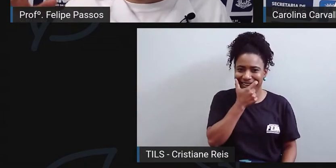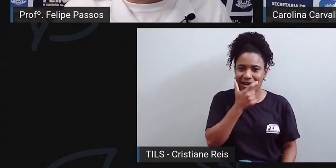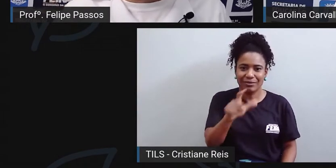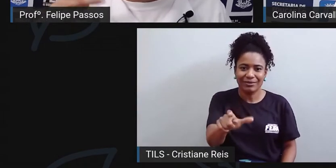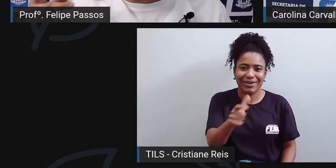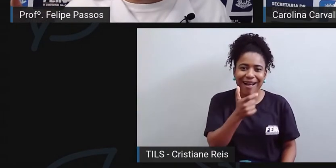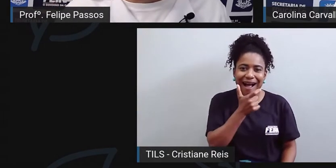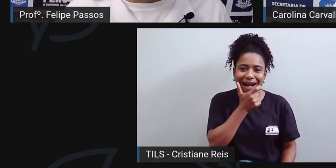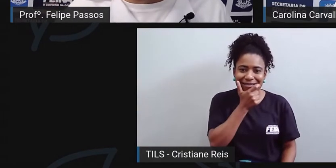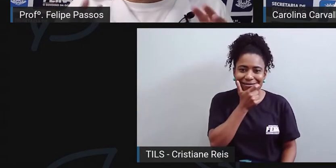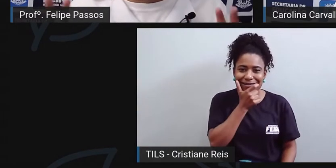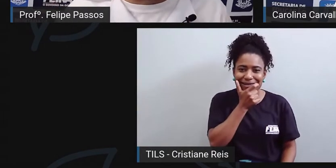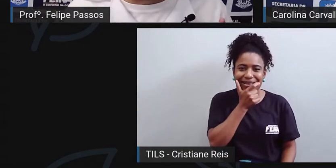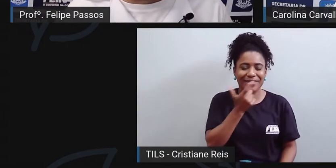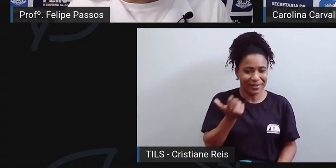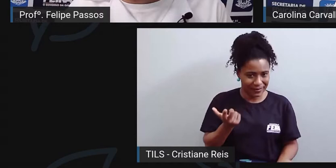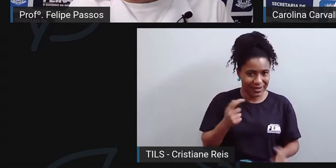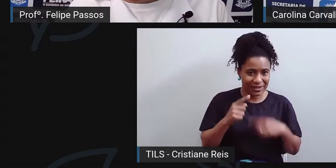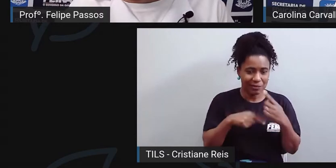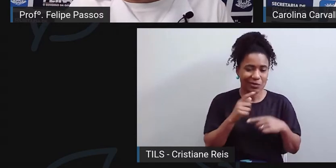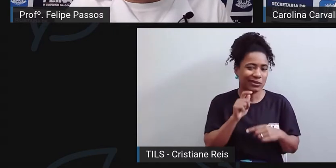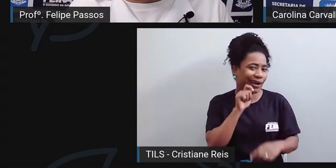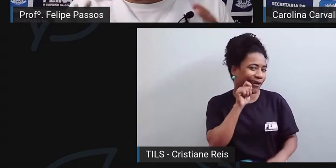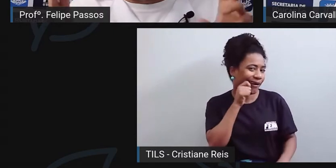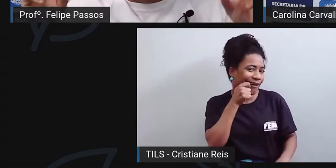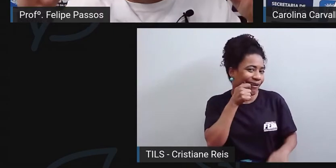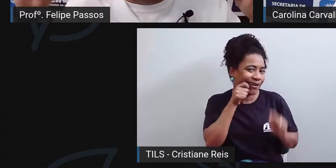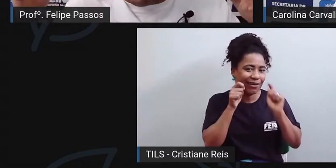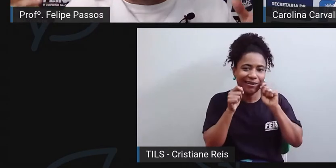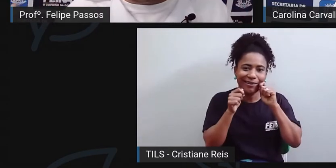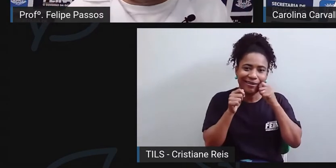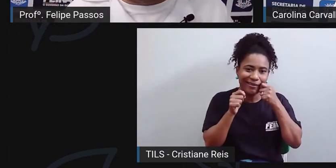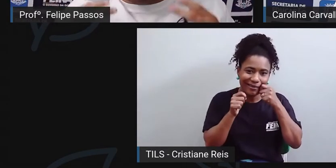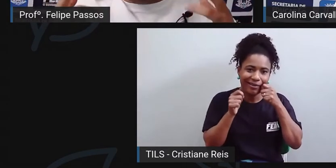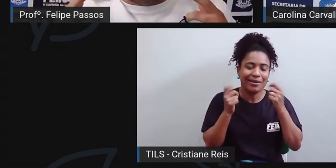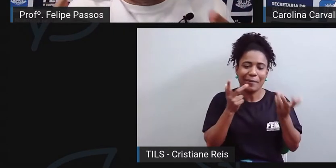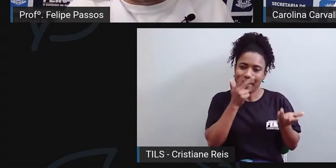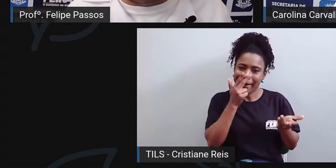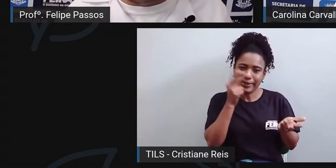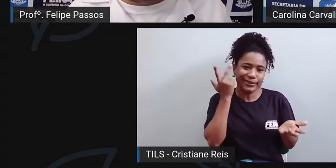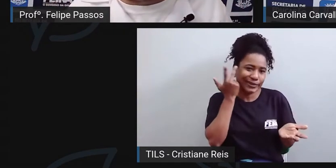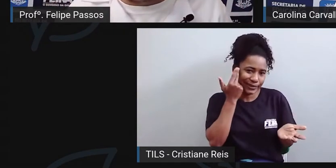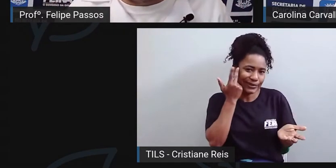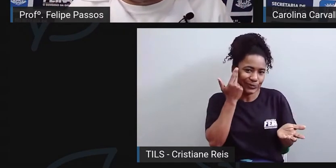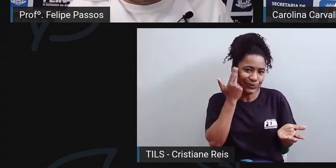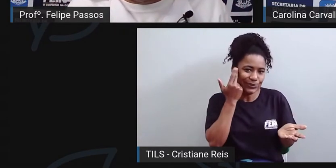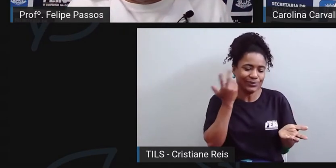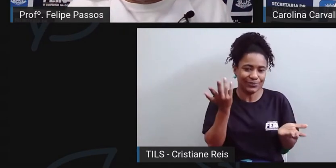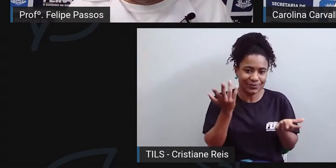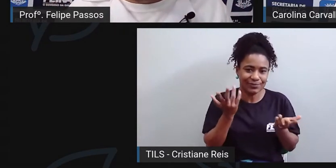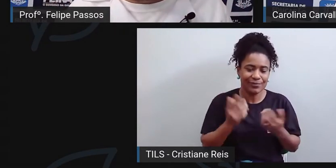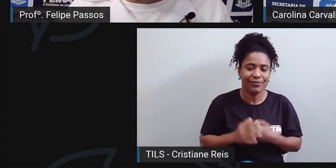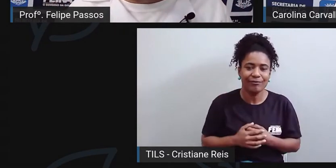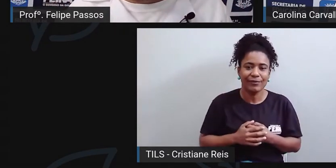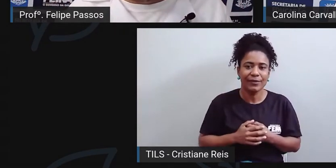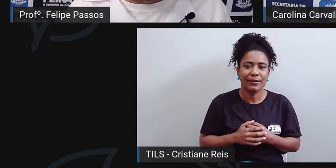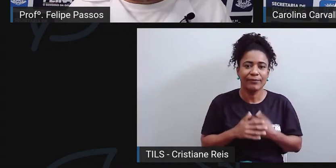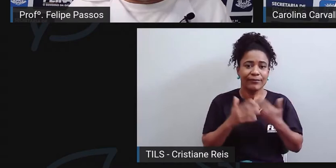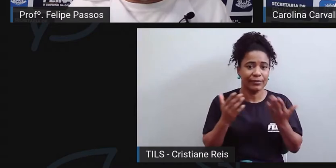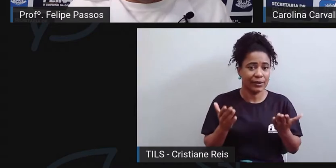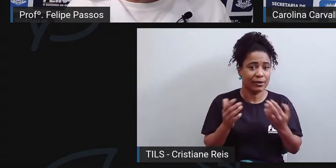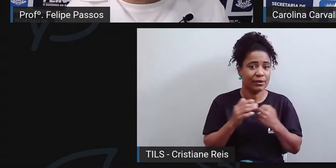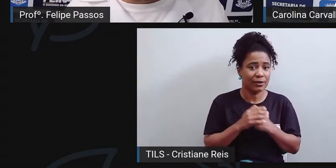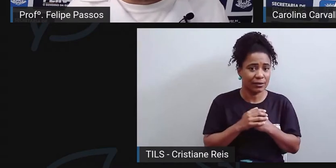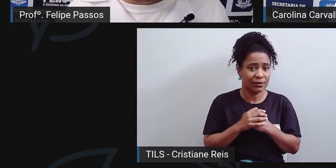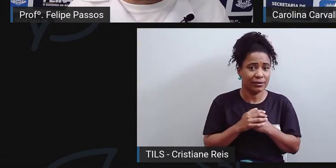vieram surgindo os implantes e a coisa ficou um pouco mais natural, assim, ao visual, né. Hoje, isso está ficando